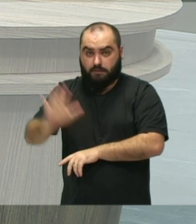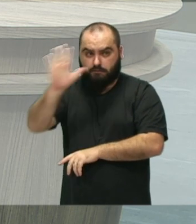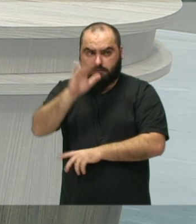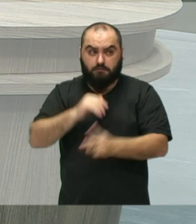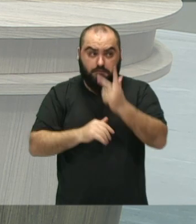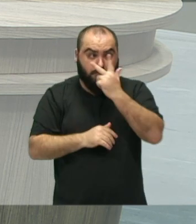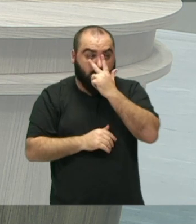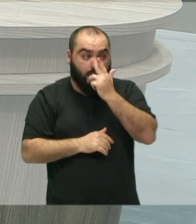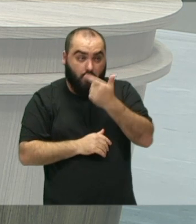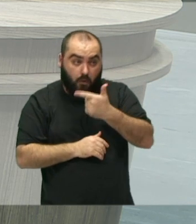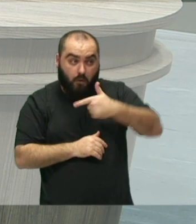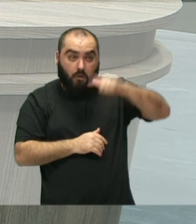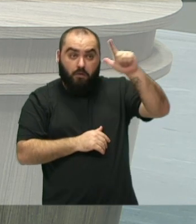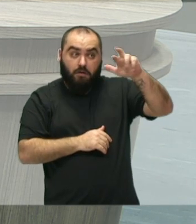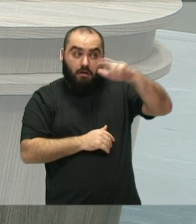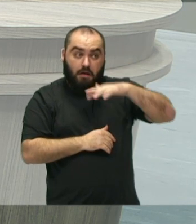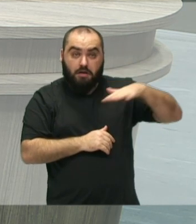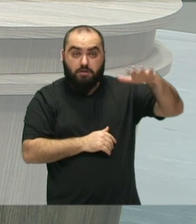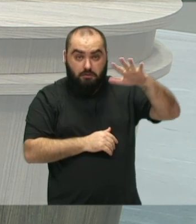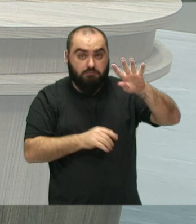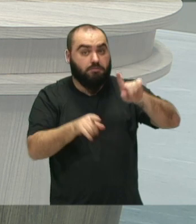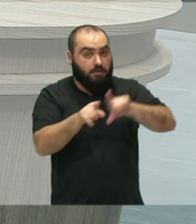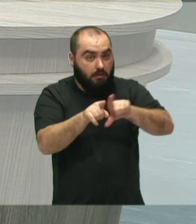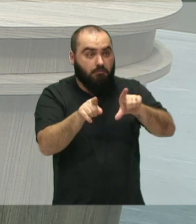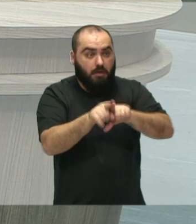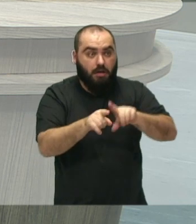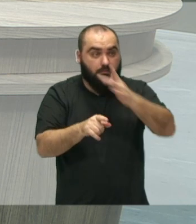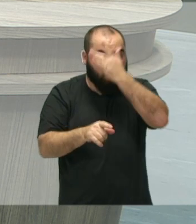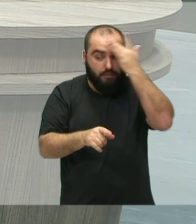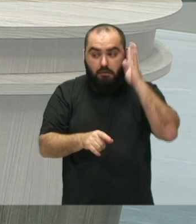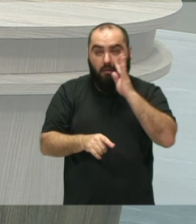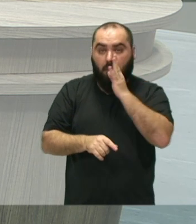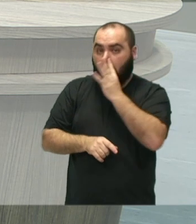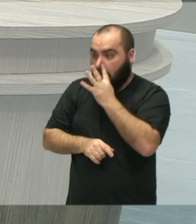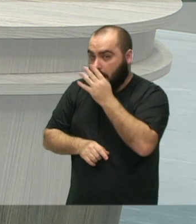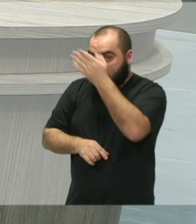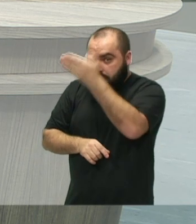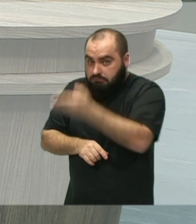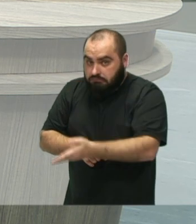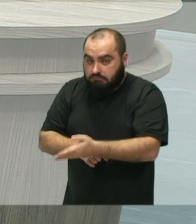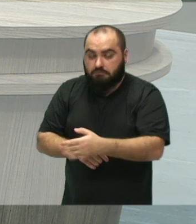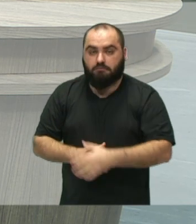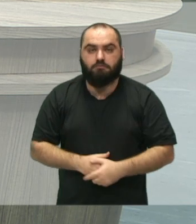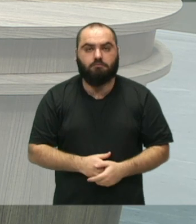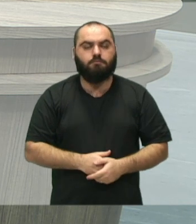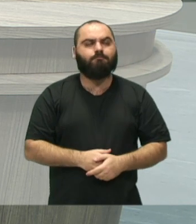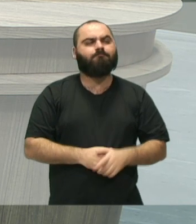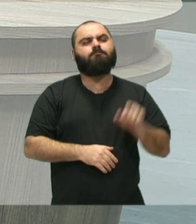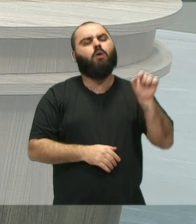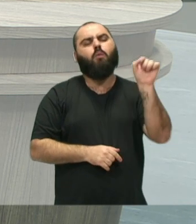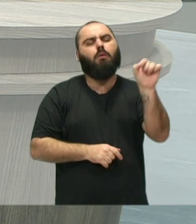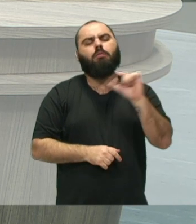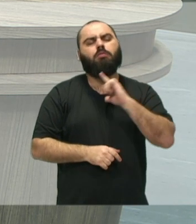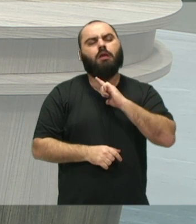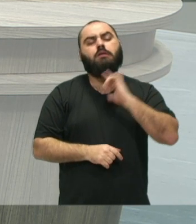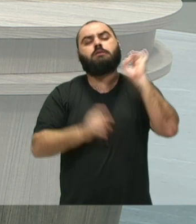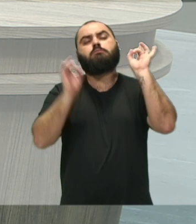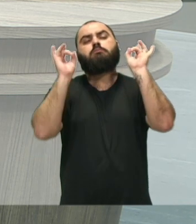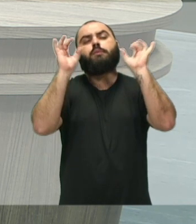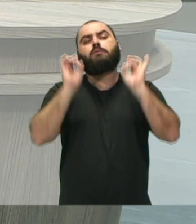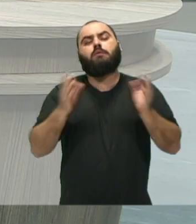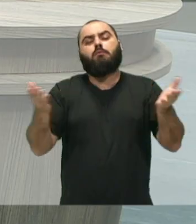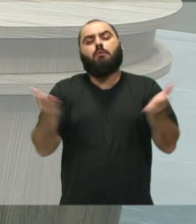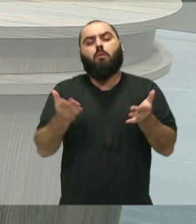até em outras regiões também que já é conhecida essa política pública, né? O que está sendo programado para comemorar